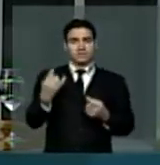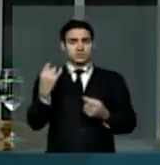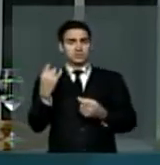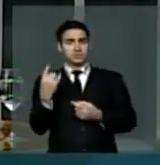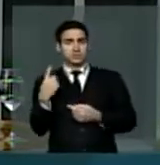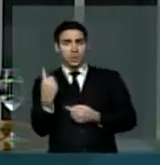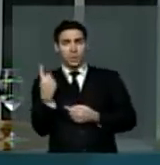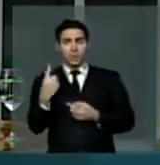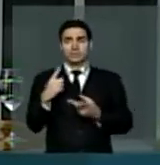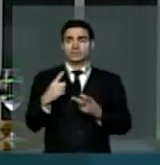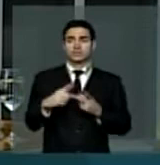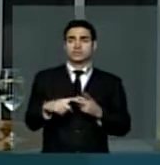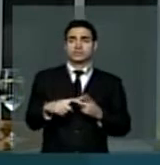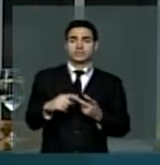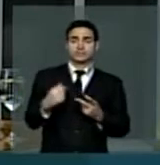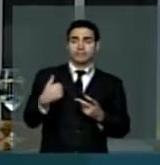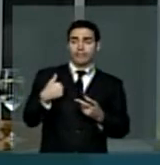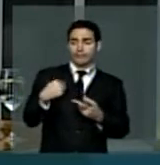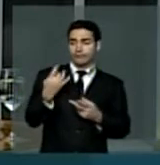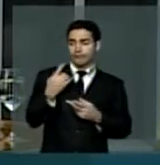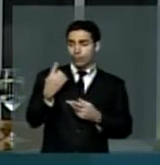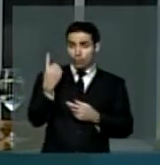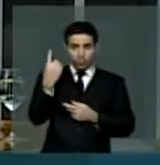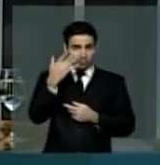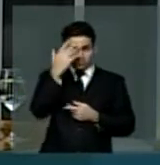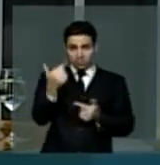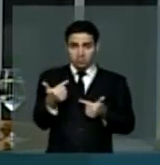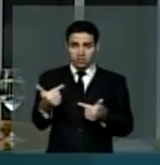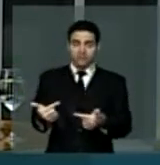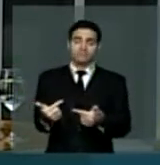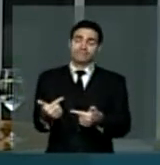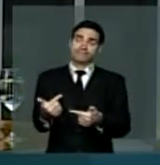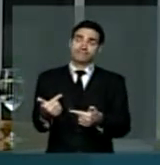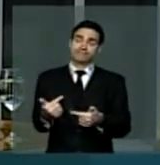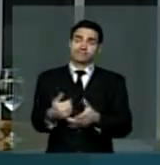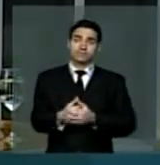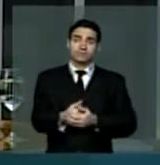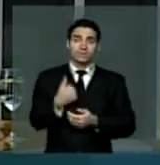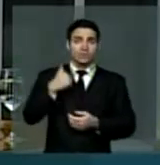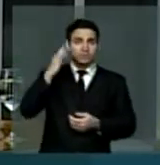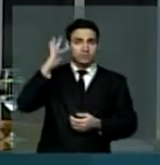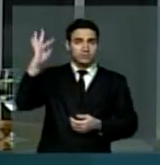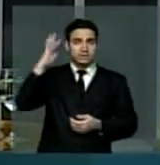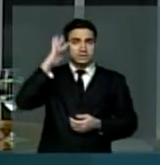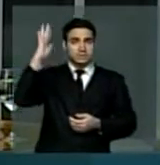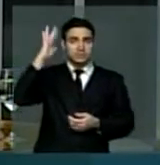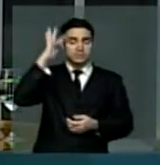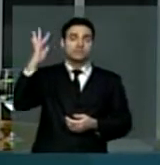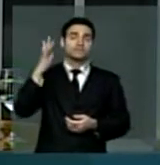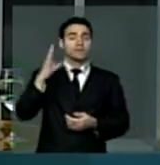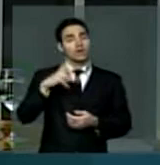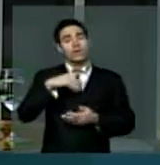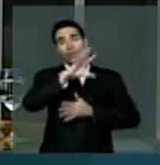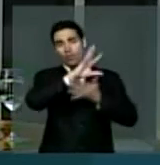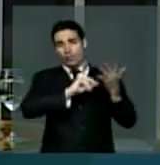estava sozinho nessa luta. E aí eu peguei do compositor